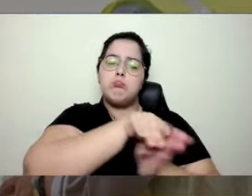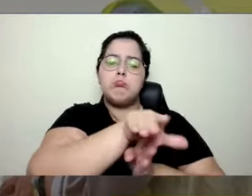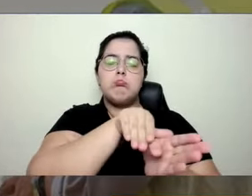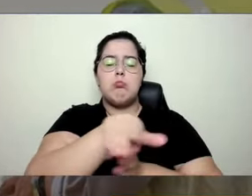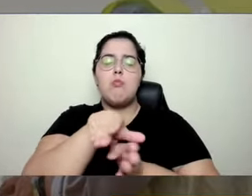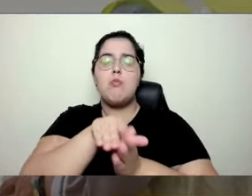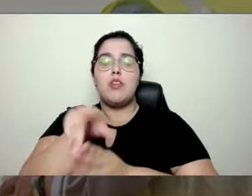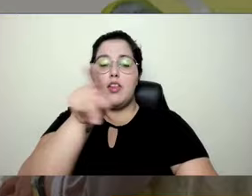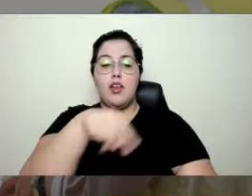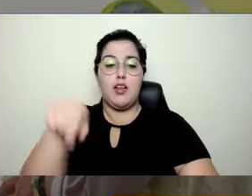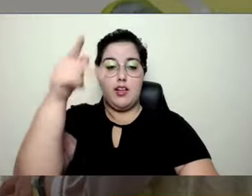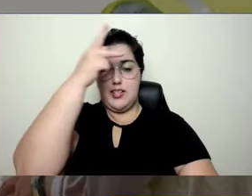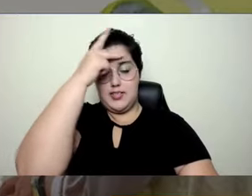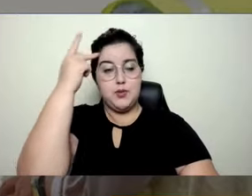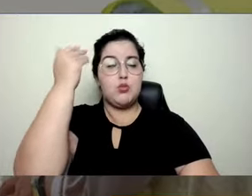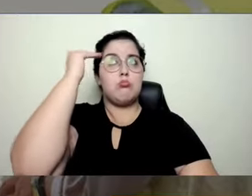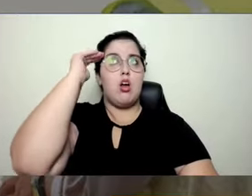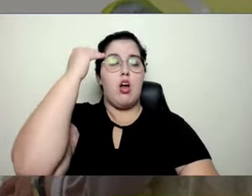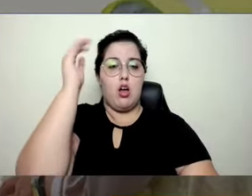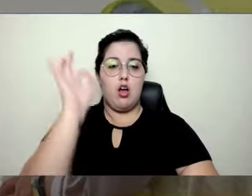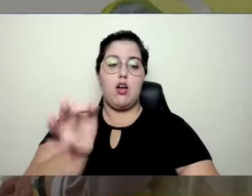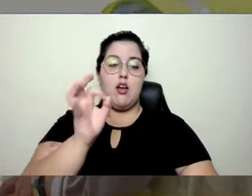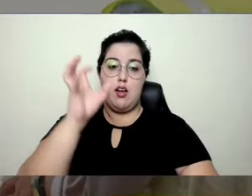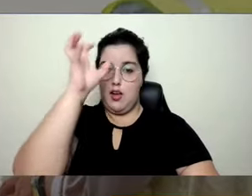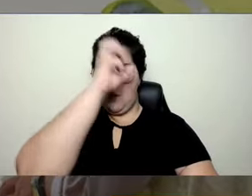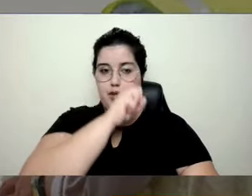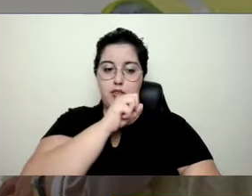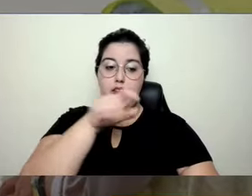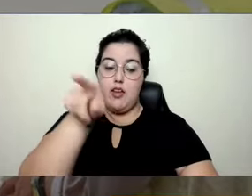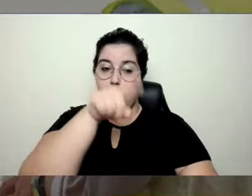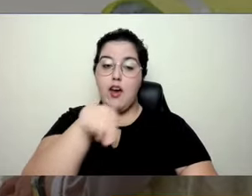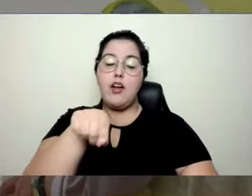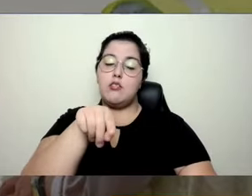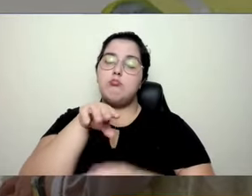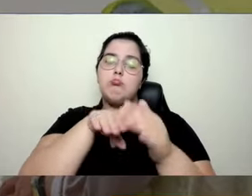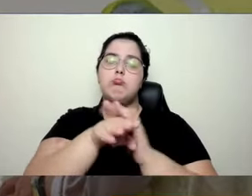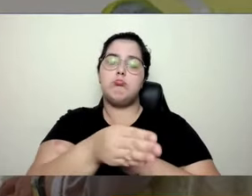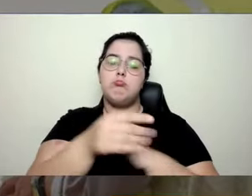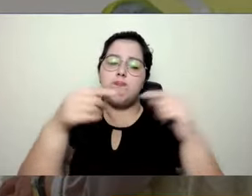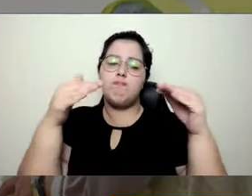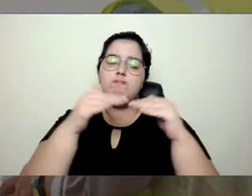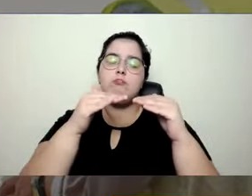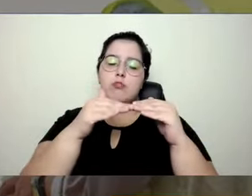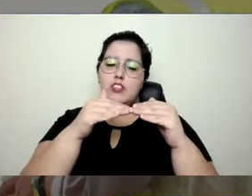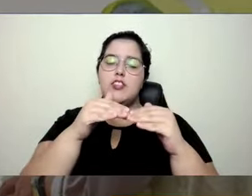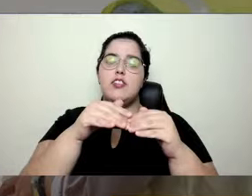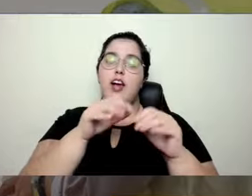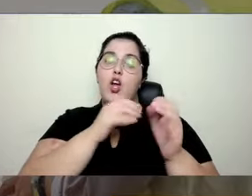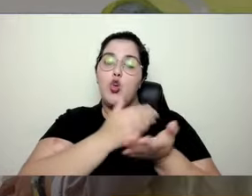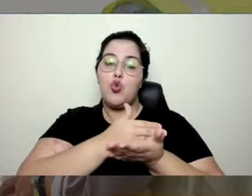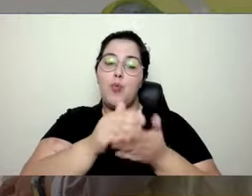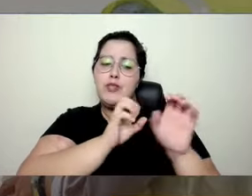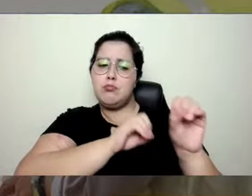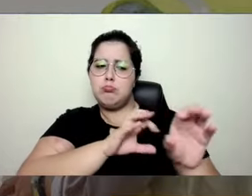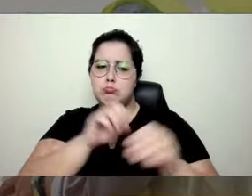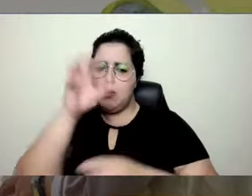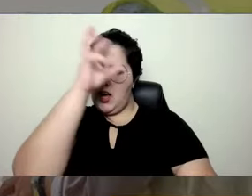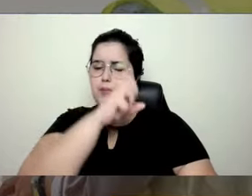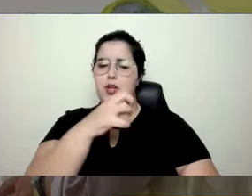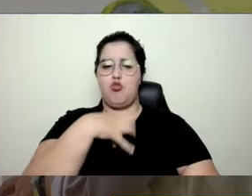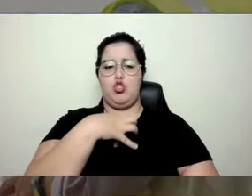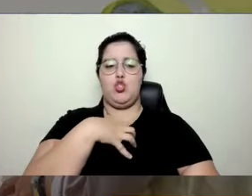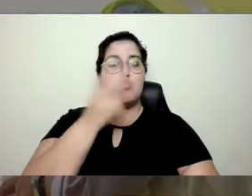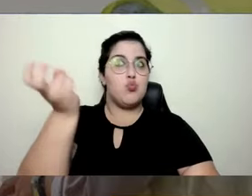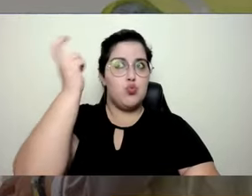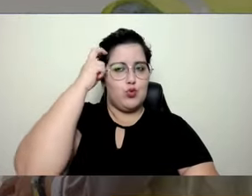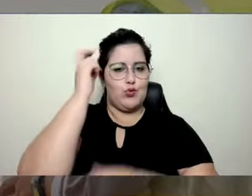fazem tanto sentido que as pessoas, elas acabam vendo sentido na clima, educando umas às outras. Ele cria uma cultura.